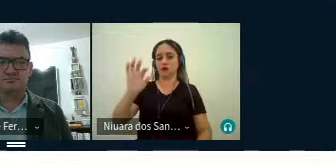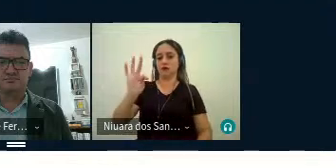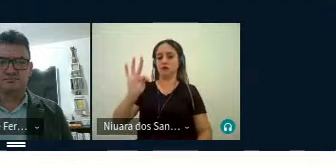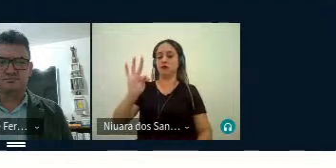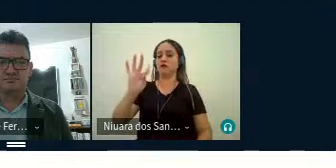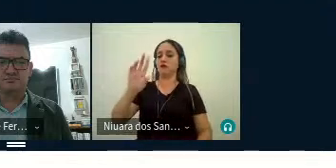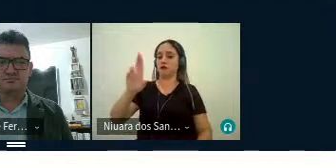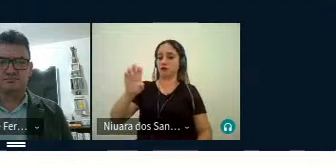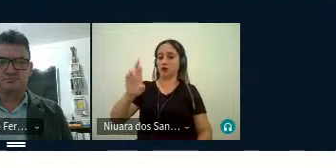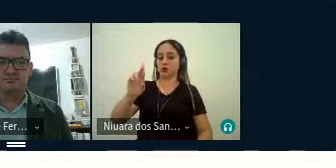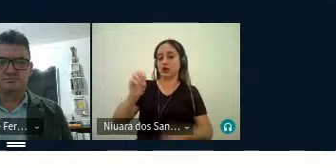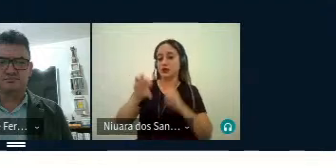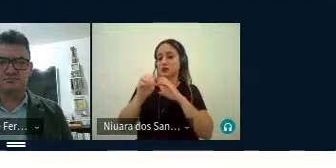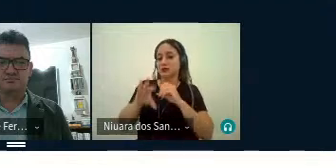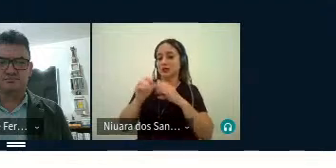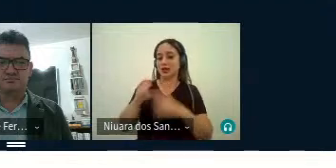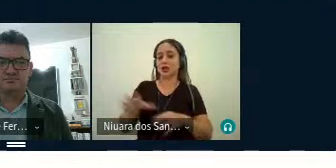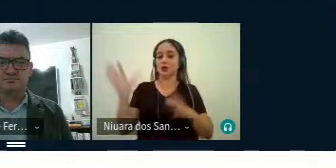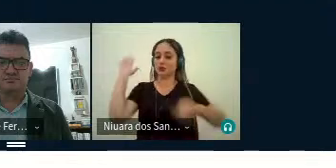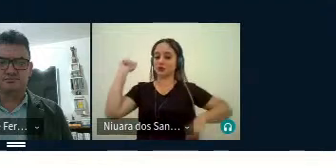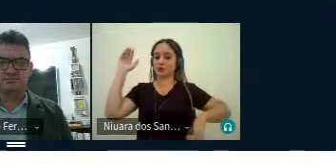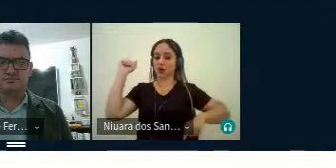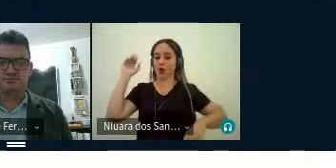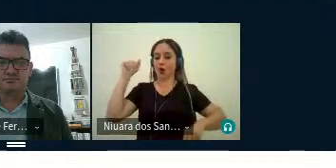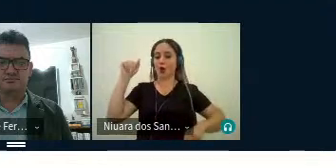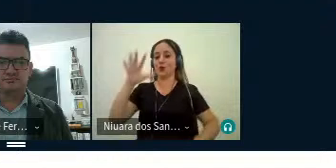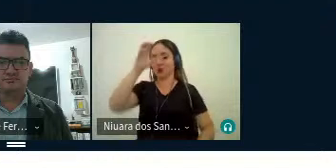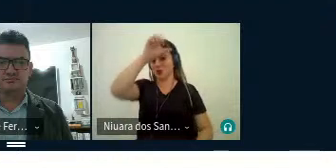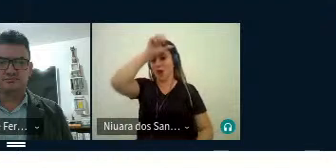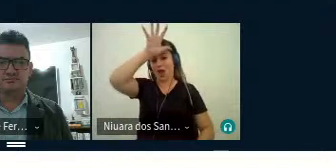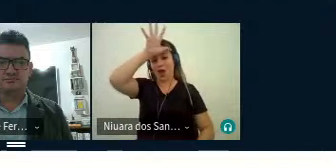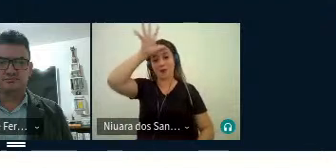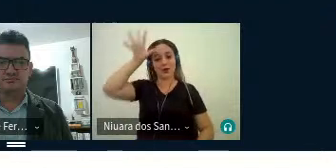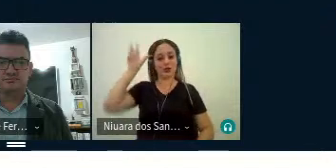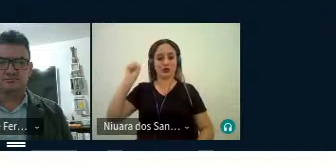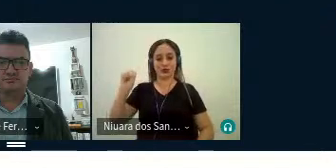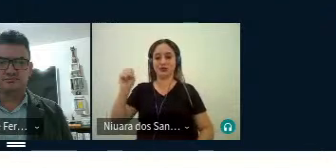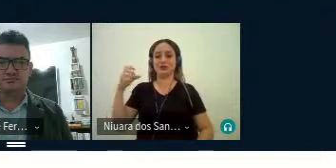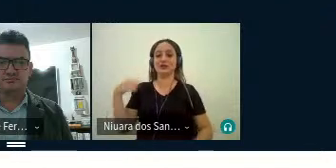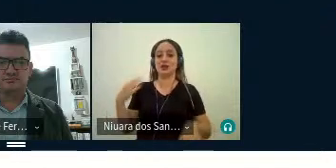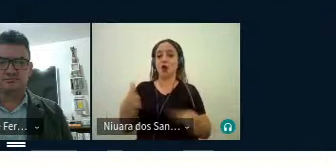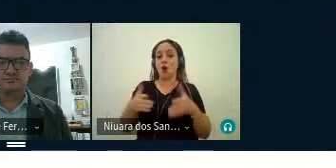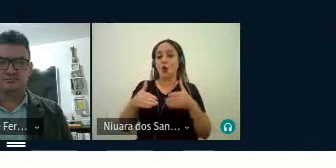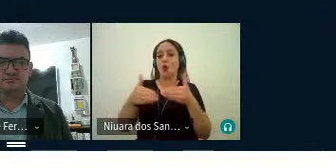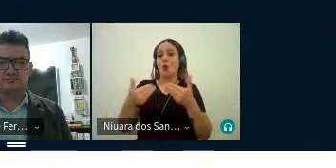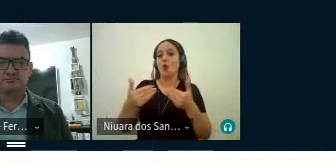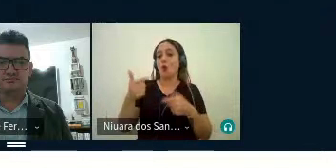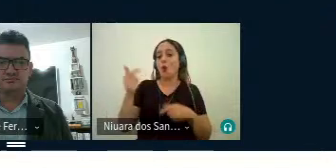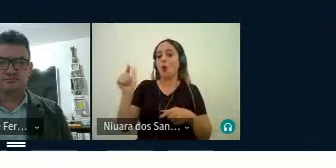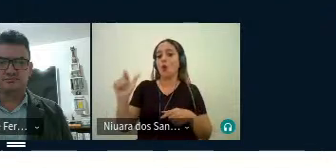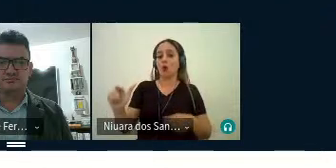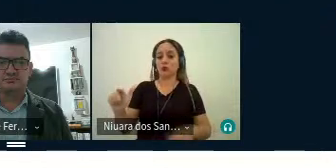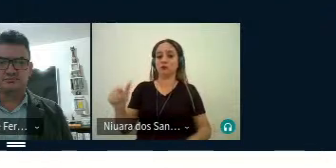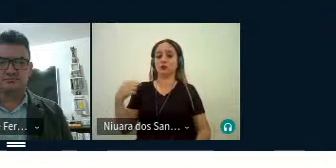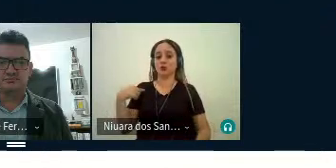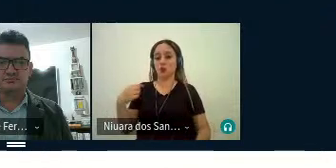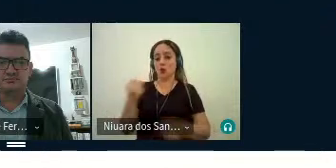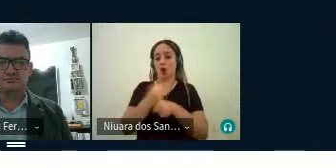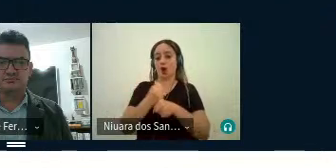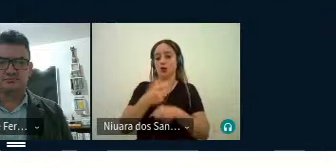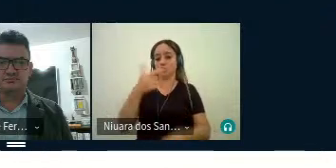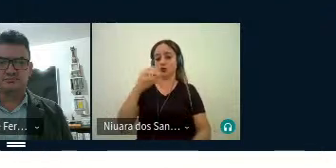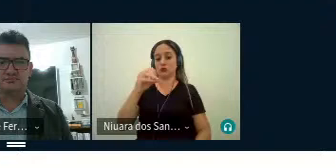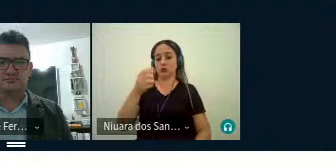ensinando espanhol no Amazonas. Outras experiências mais conquistas e renovadas perspectivas no ano de 2019.